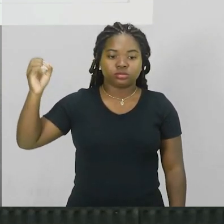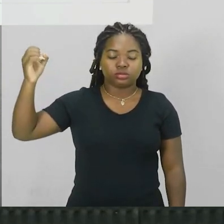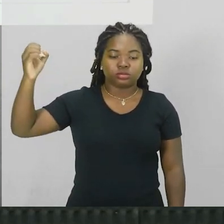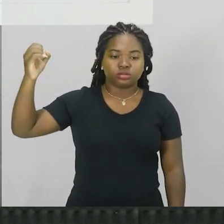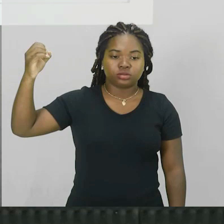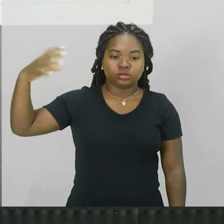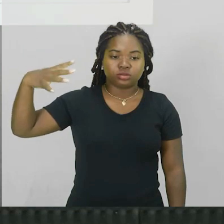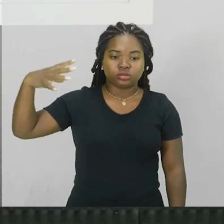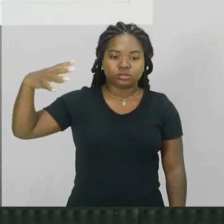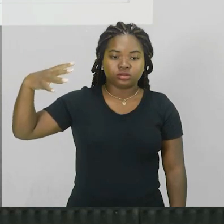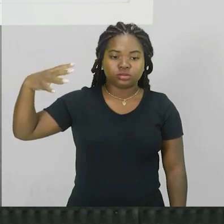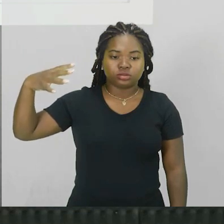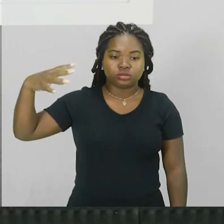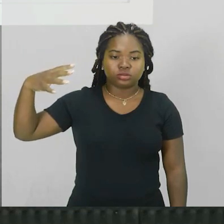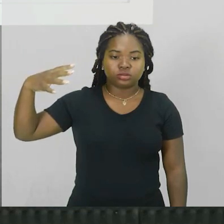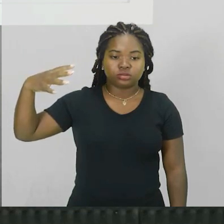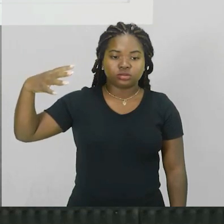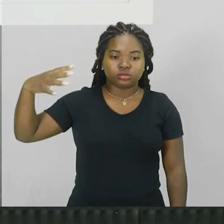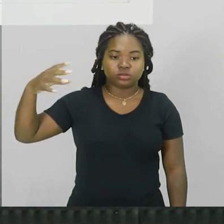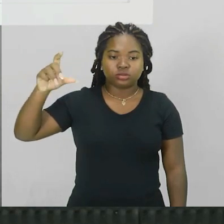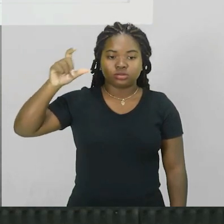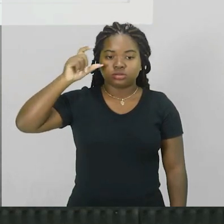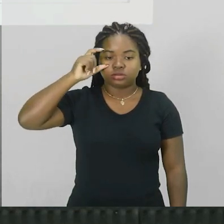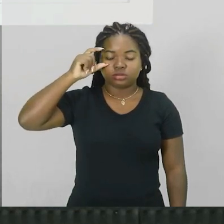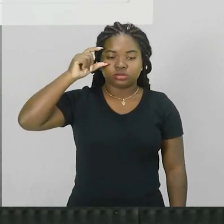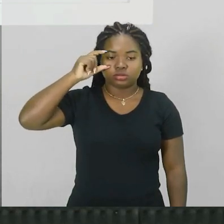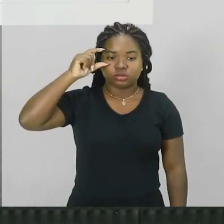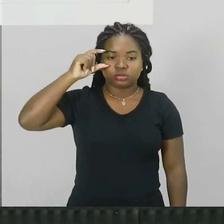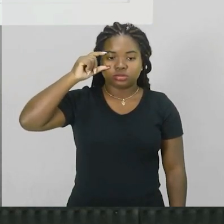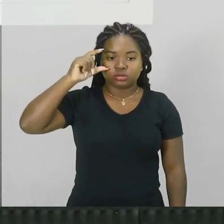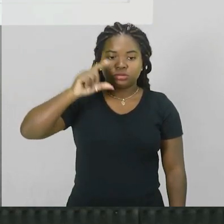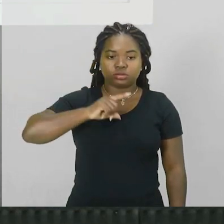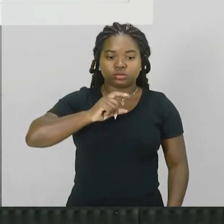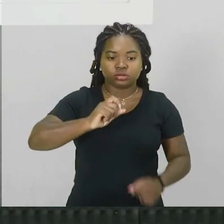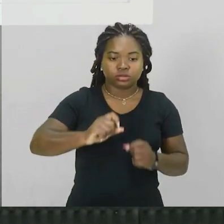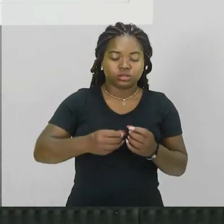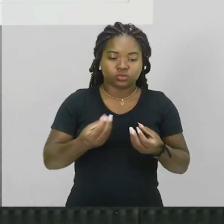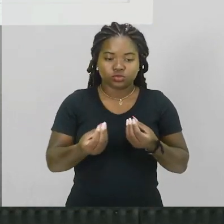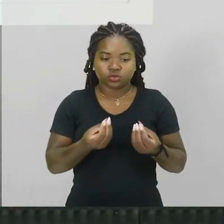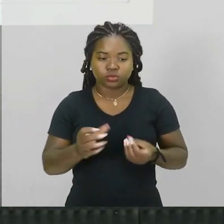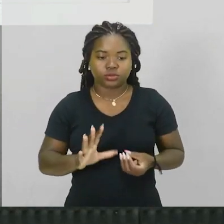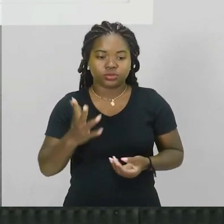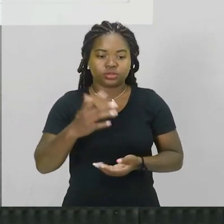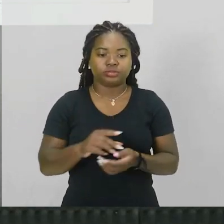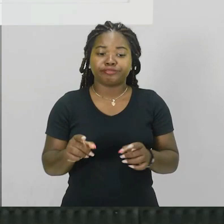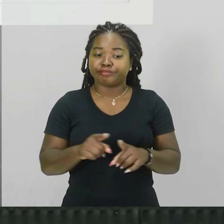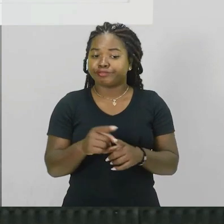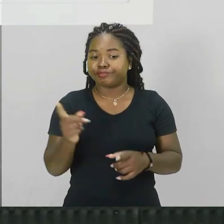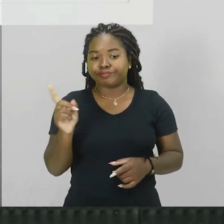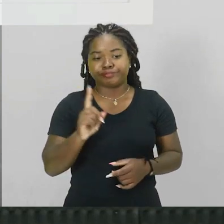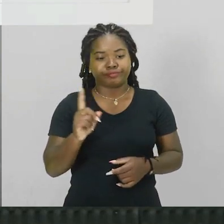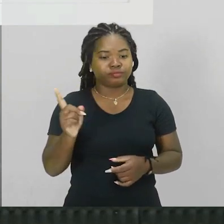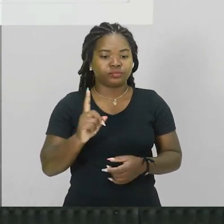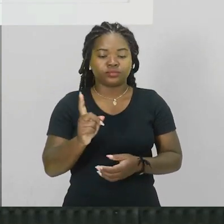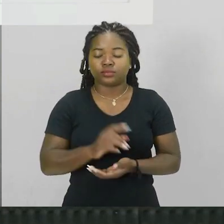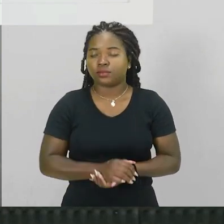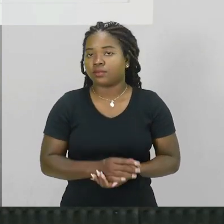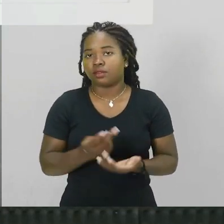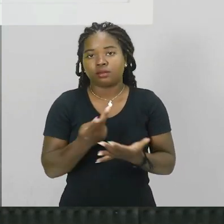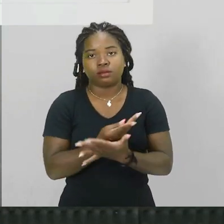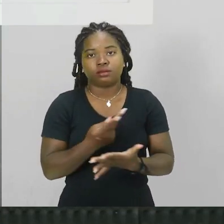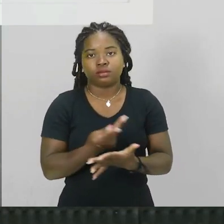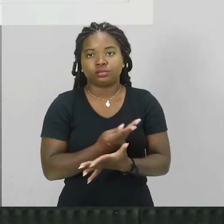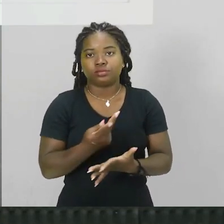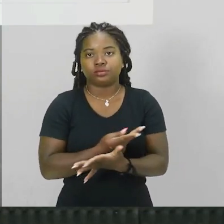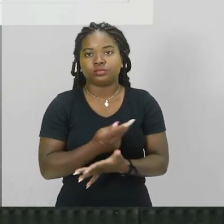lente e nós temos ali uma decomposição do que é formada essa luz também não a gente não usa uma lente